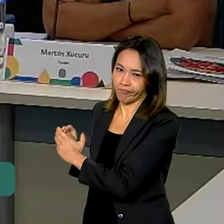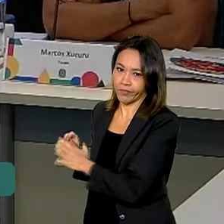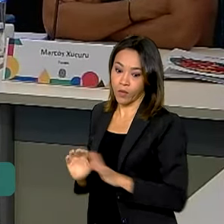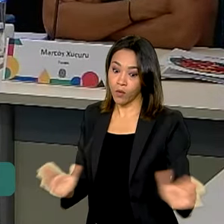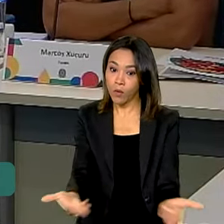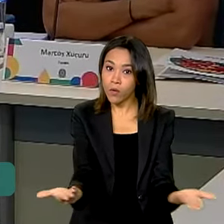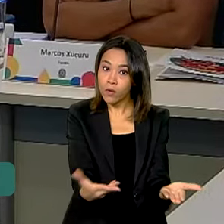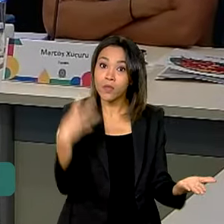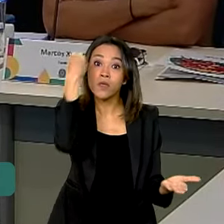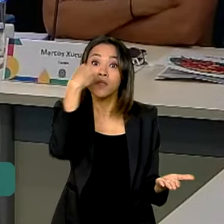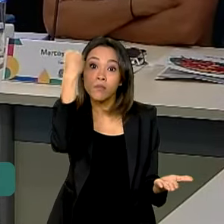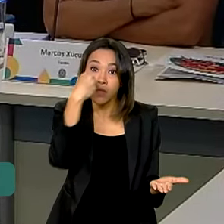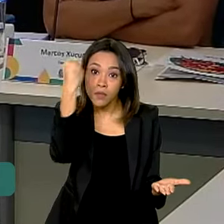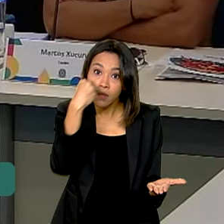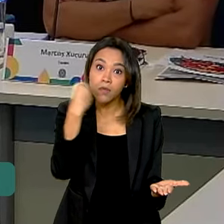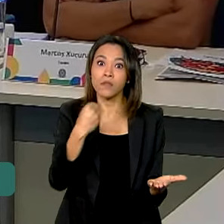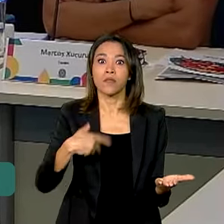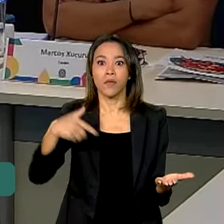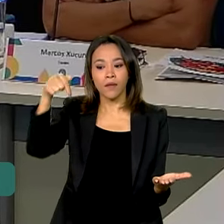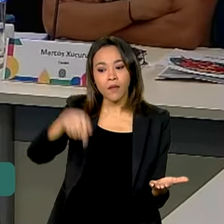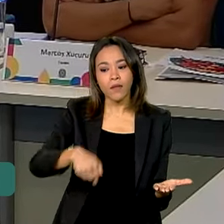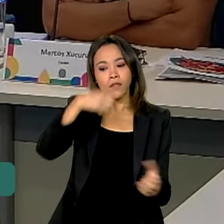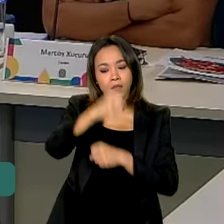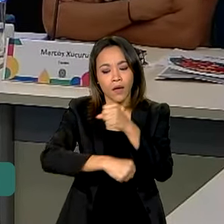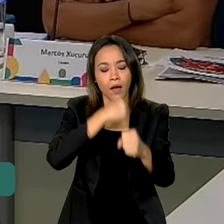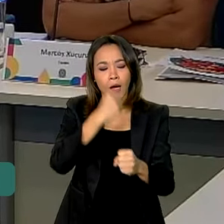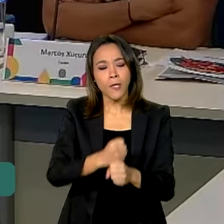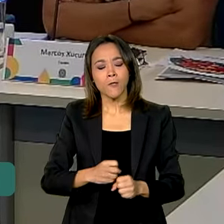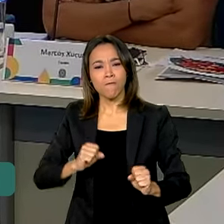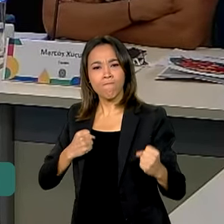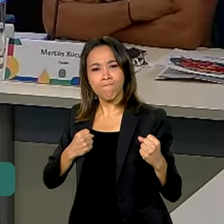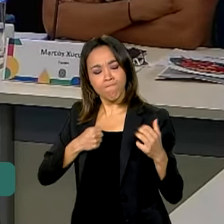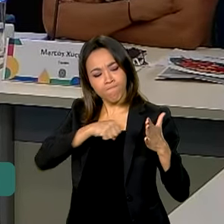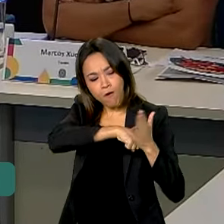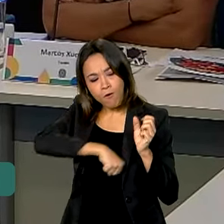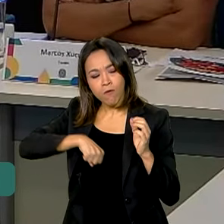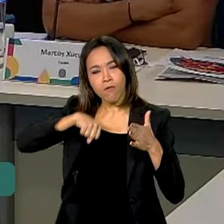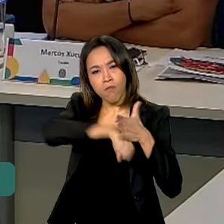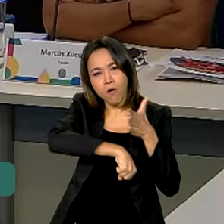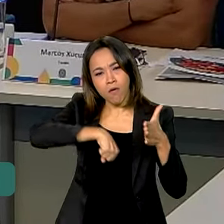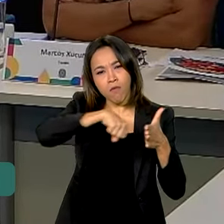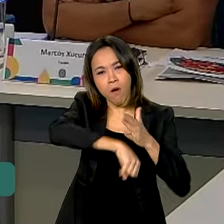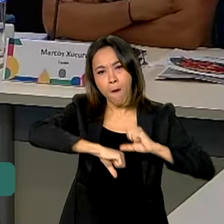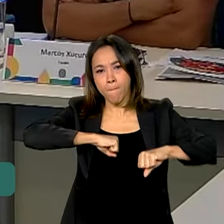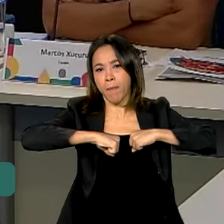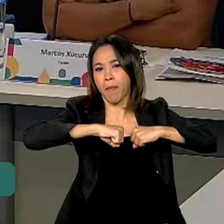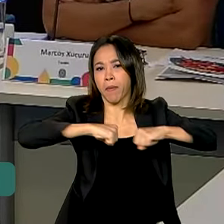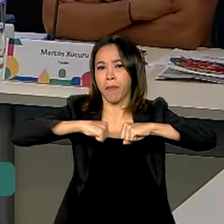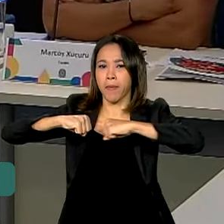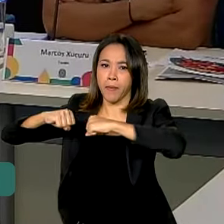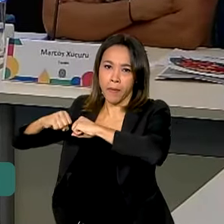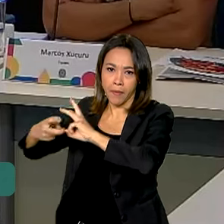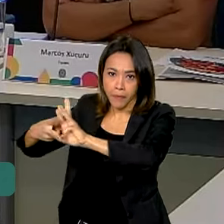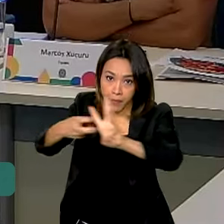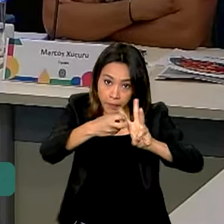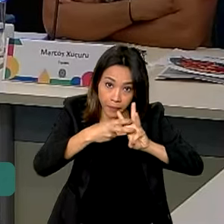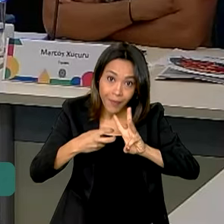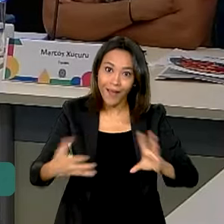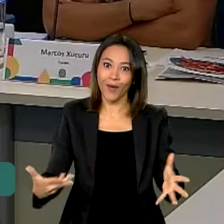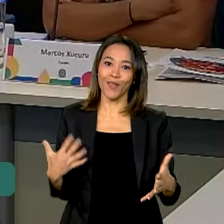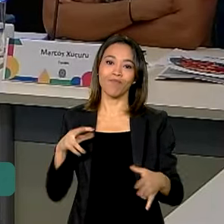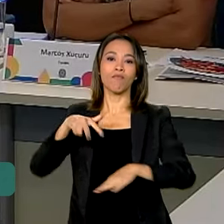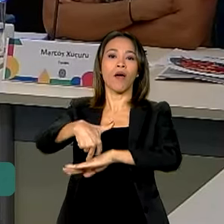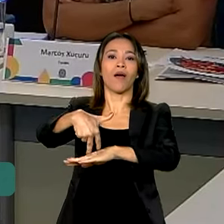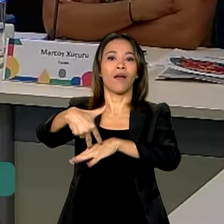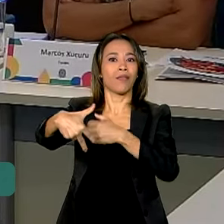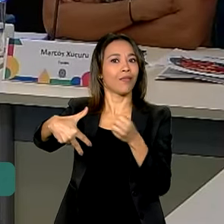experiências que nós tivemos durante esse ano todo de resistência dos povos indígenas, do movimento indígena, nós estamos em uma função nova